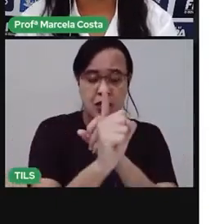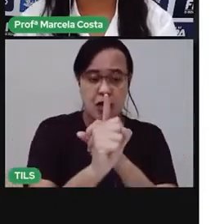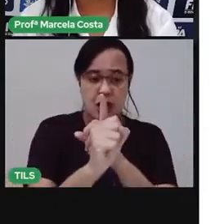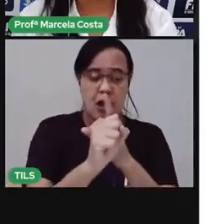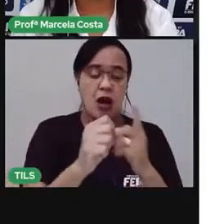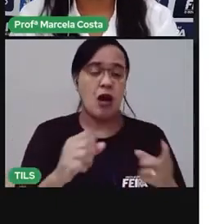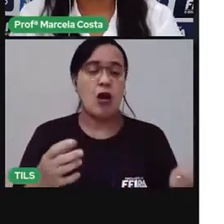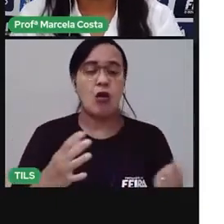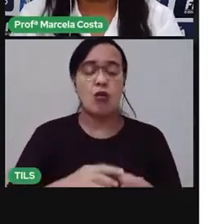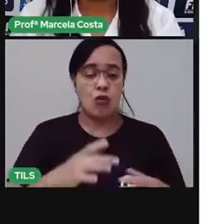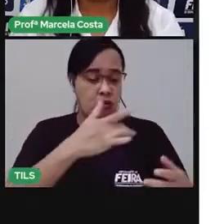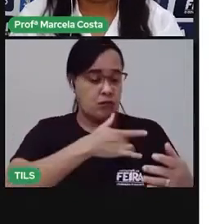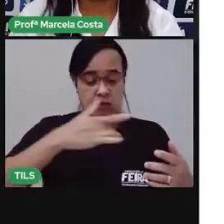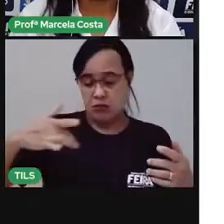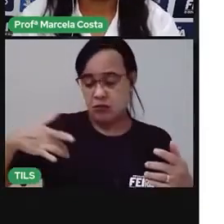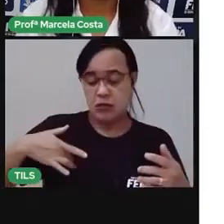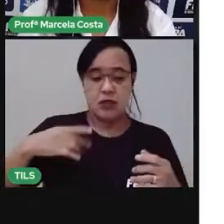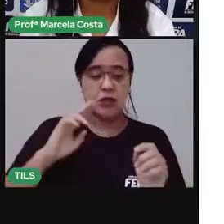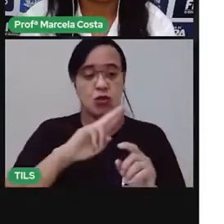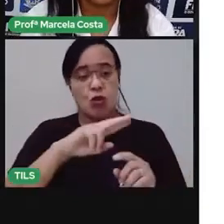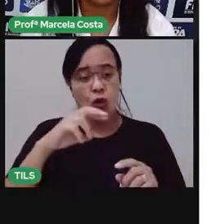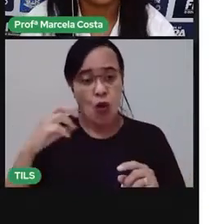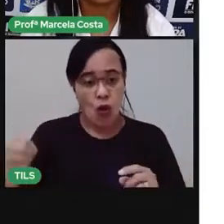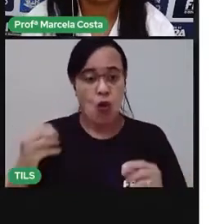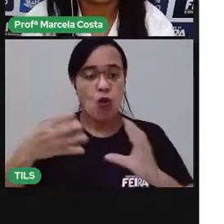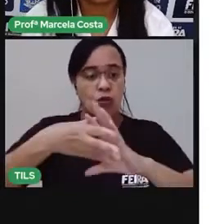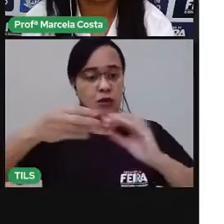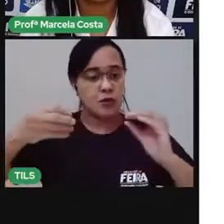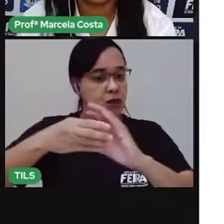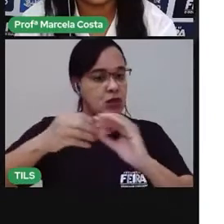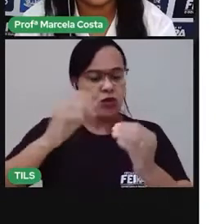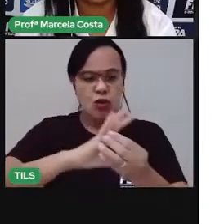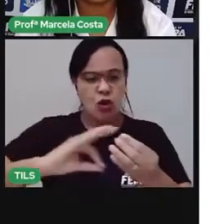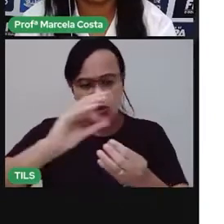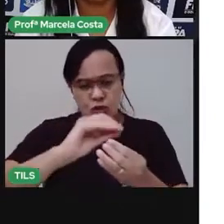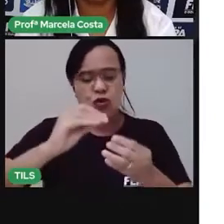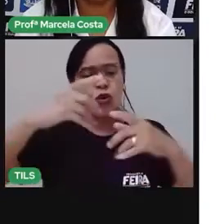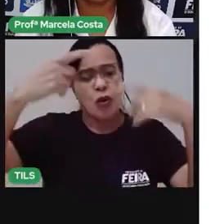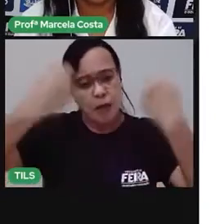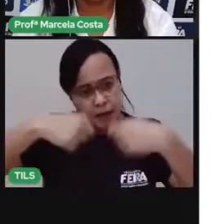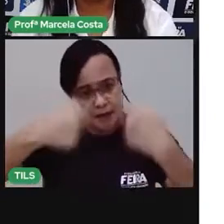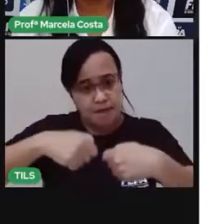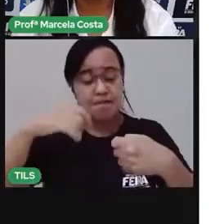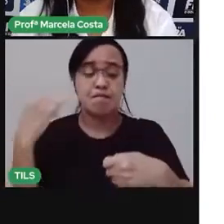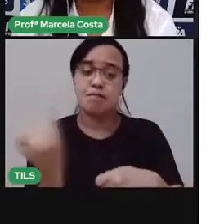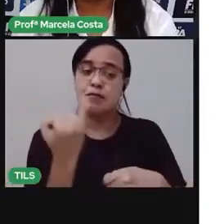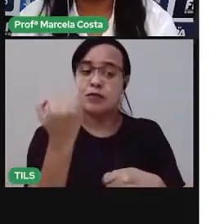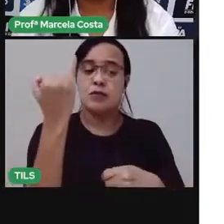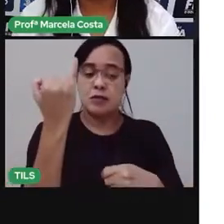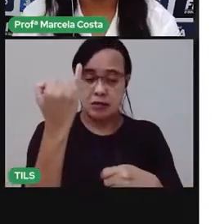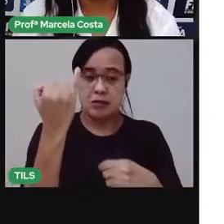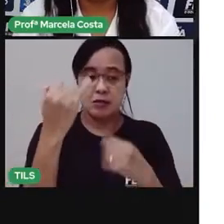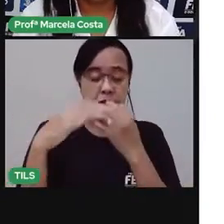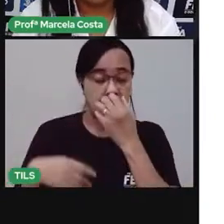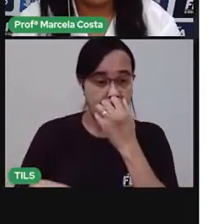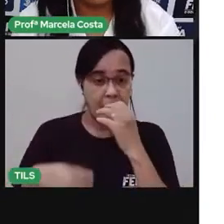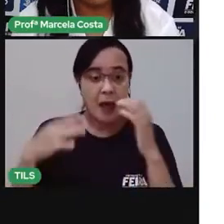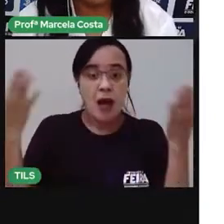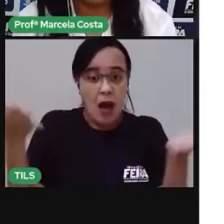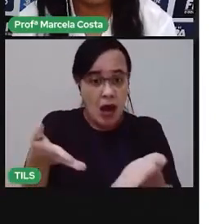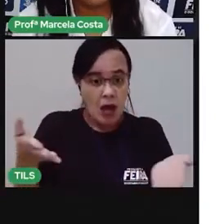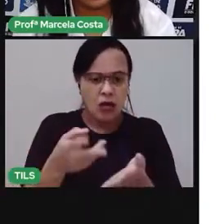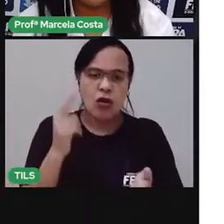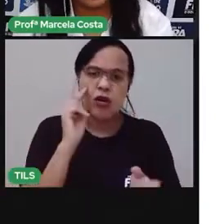gente vai ver aqui alguns exemplos, alguns tipos diferentes de casas. Sim, porque nem todo